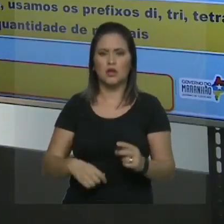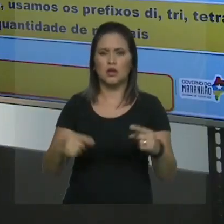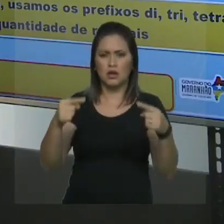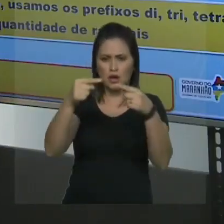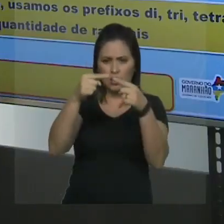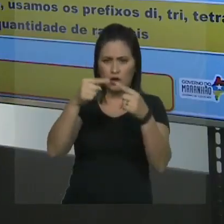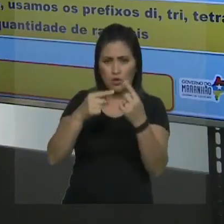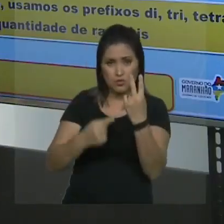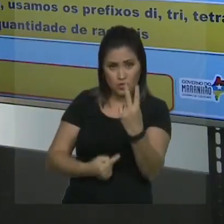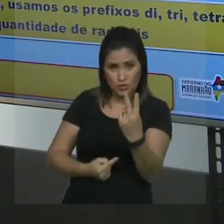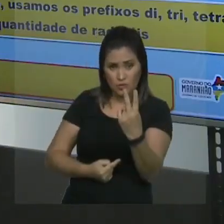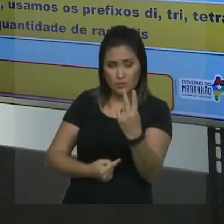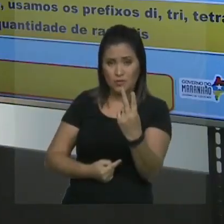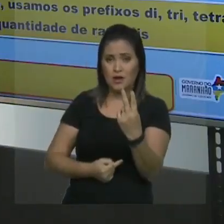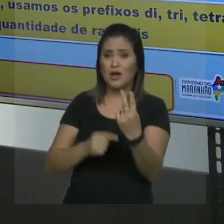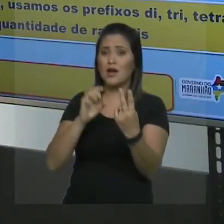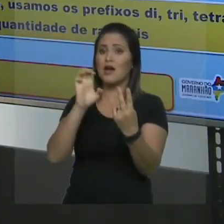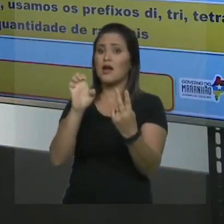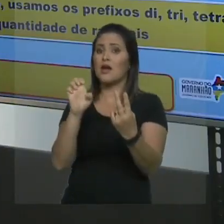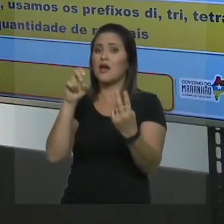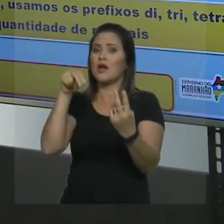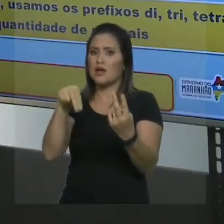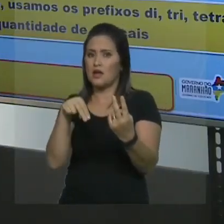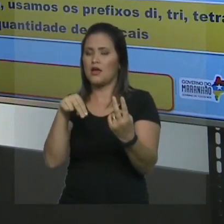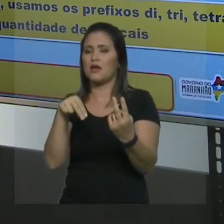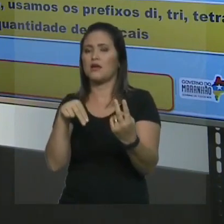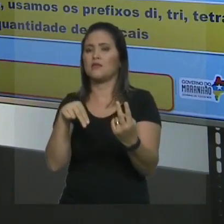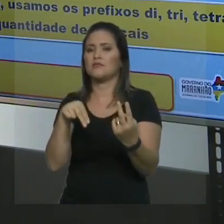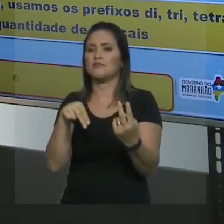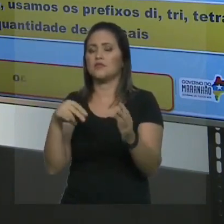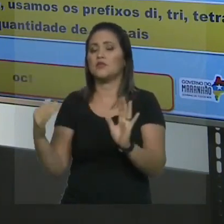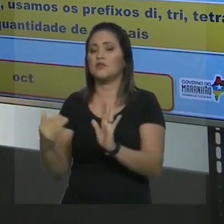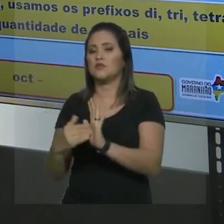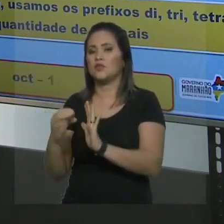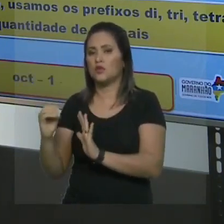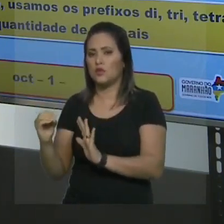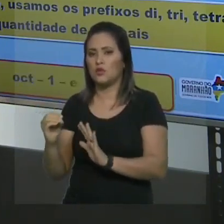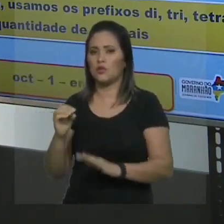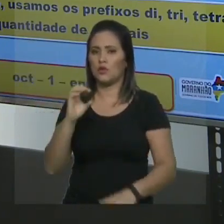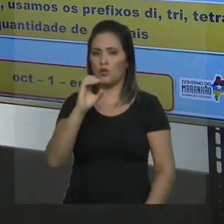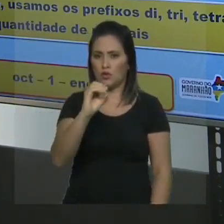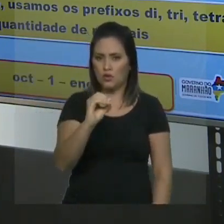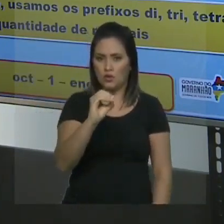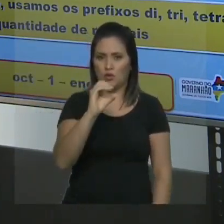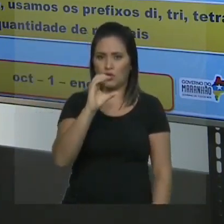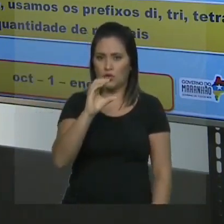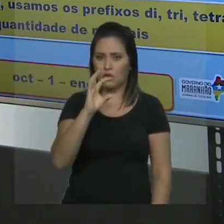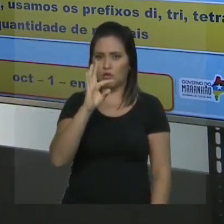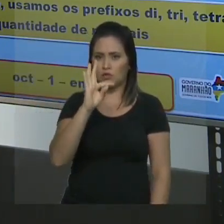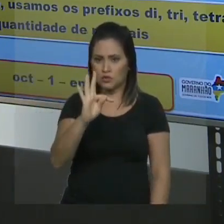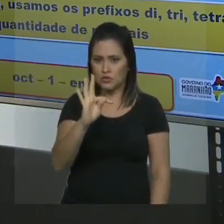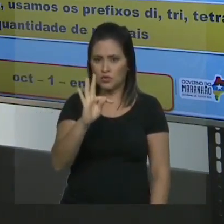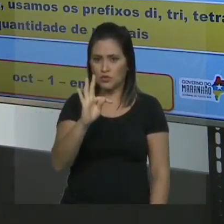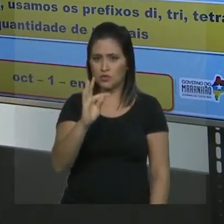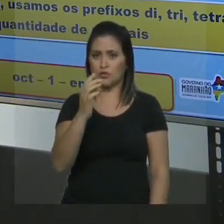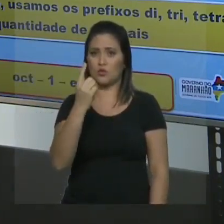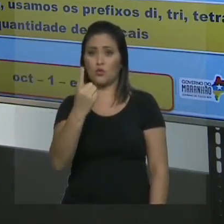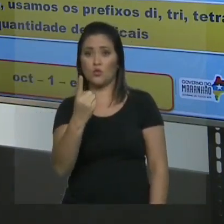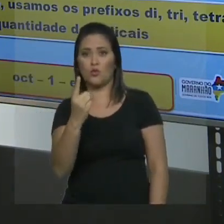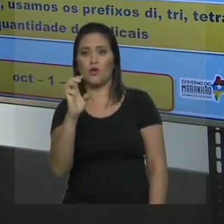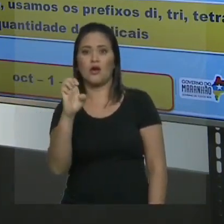octeno, onde a dupla está no carbono 1. Então, fica oct, 1eno. Ok?